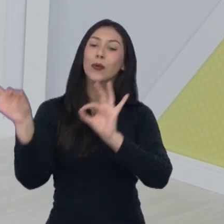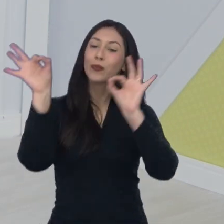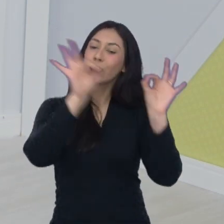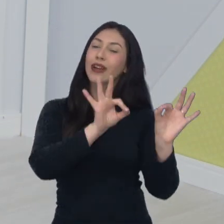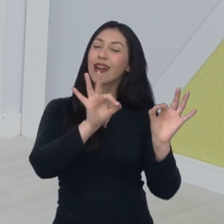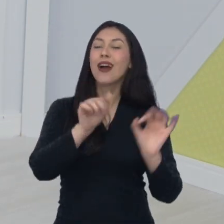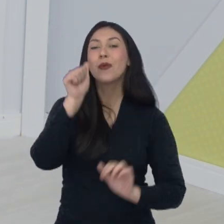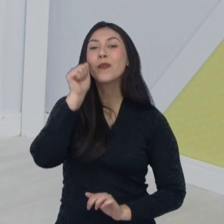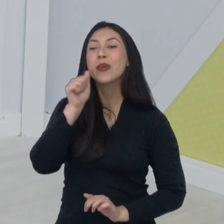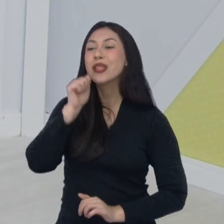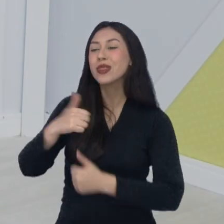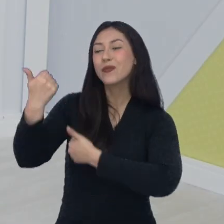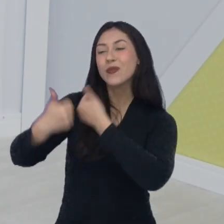futebol feminino Sub-17, tá certo?